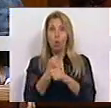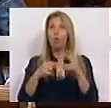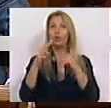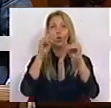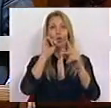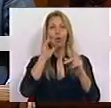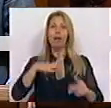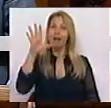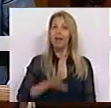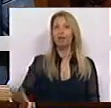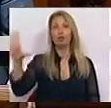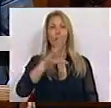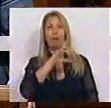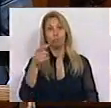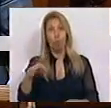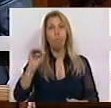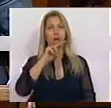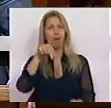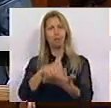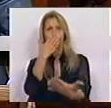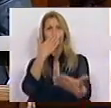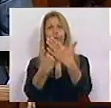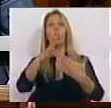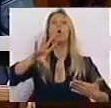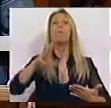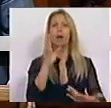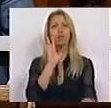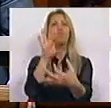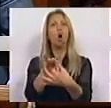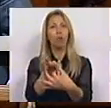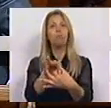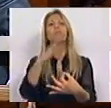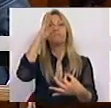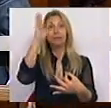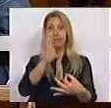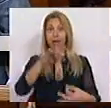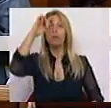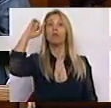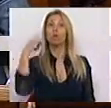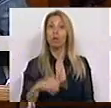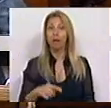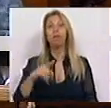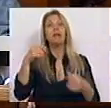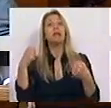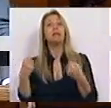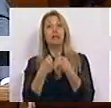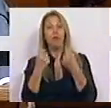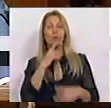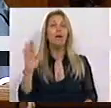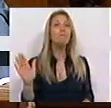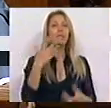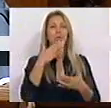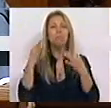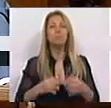se apresenta perante o país. Consciente das dificuldades, consciente dos desafios, mas, sobretudo, consciente da